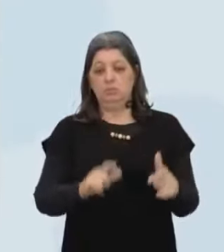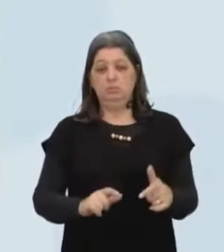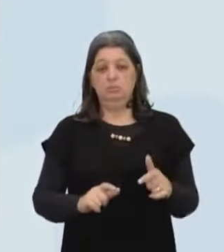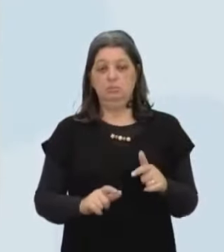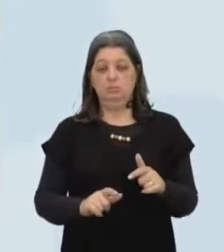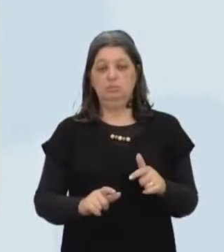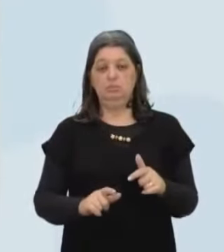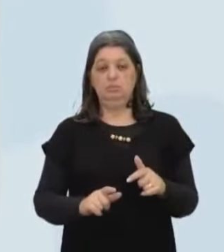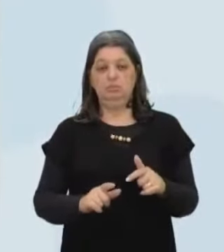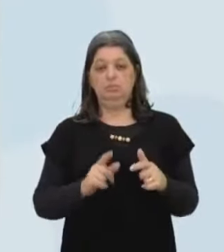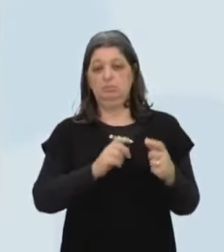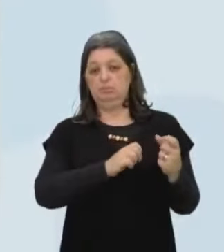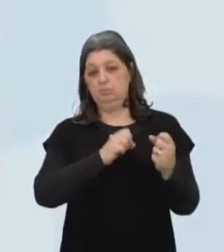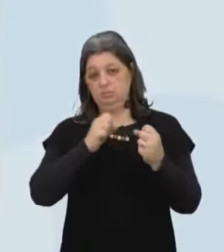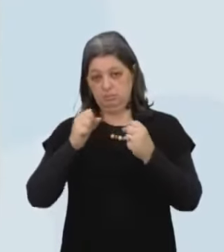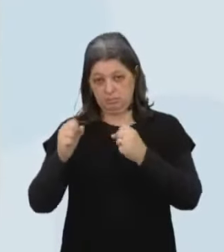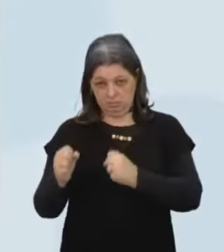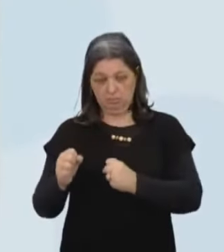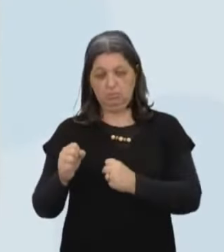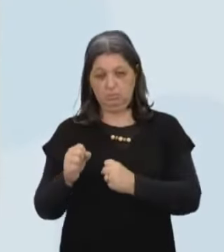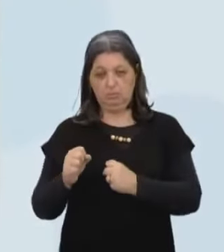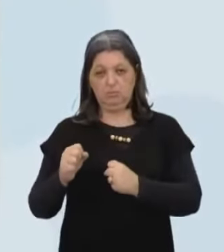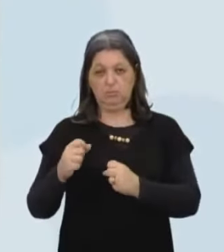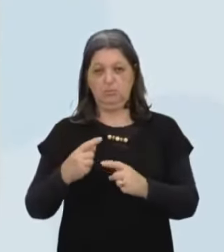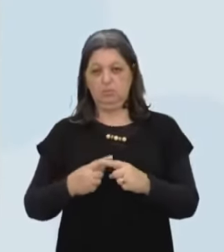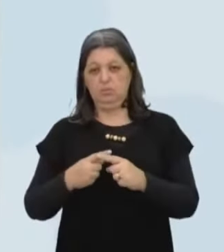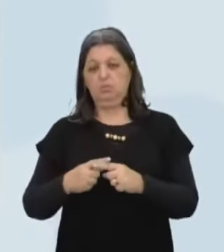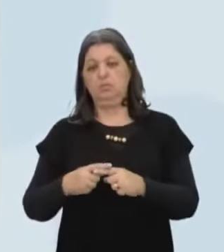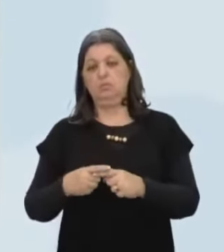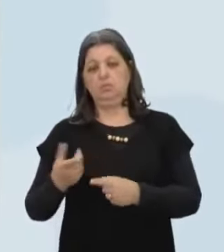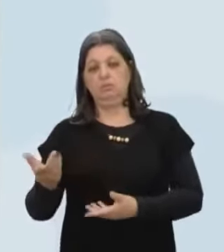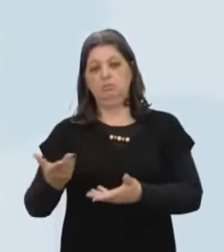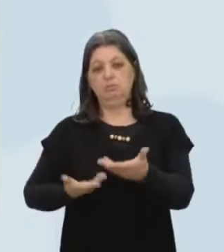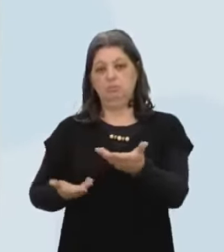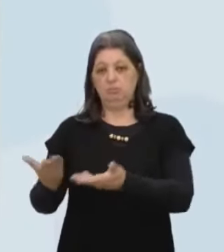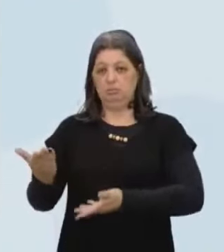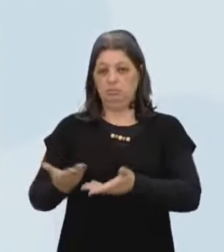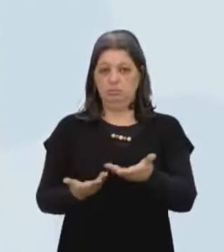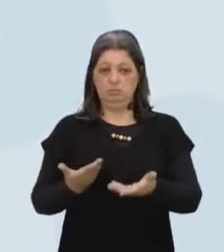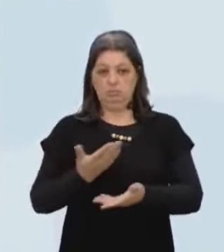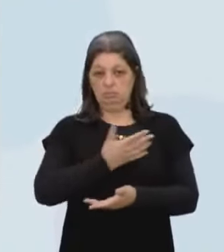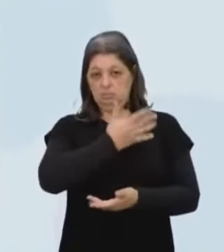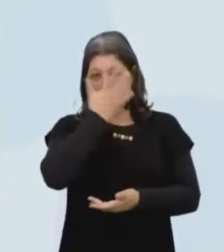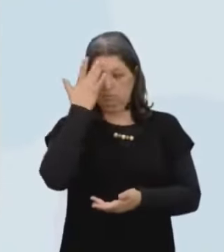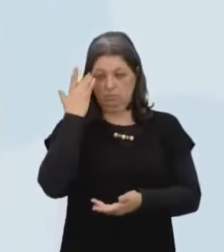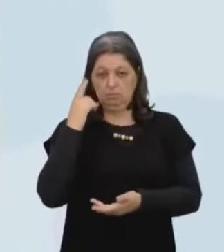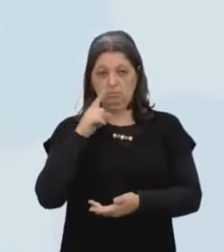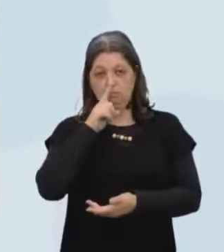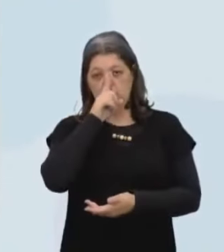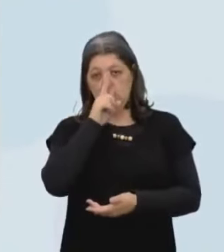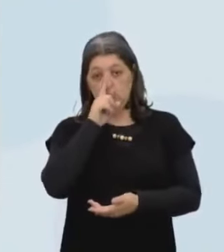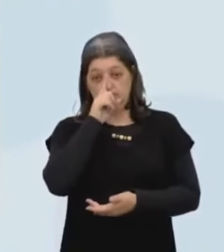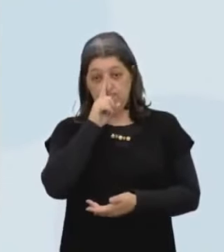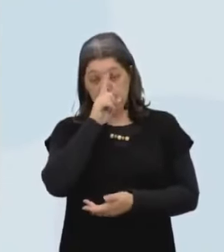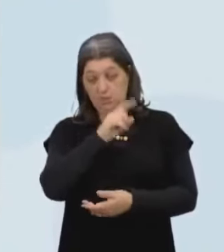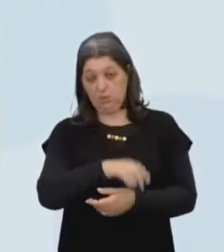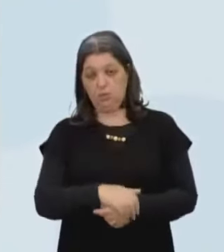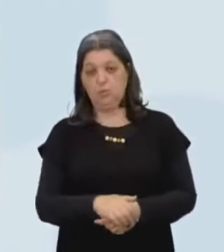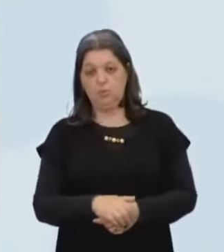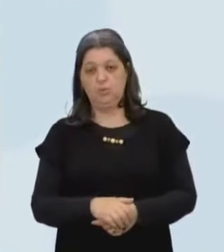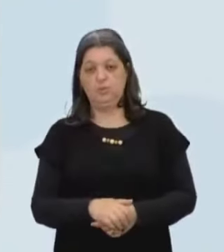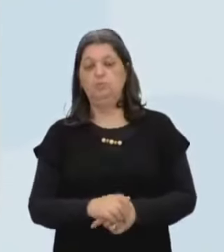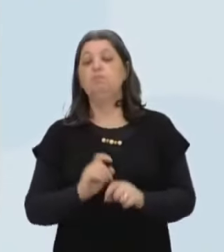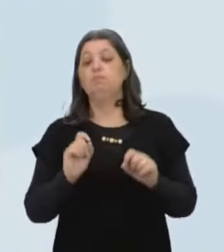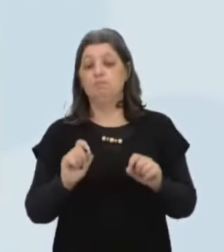Da força física É que ele pode servir as pessoas Como uma perigosa arma E aí vem a